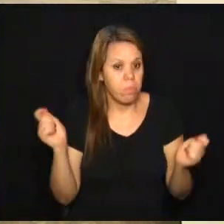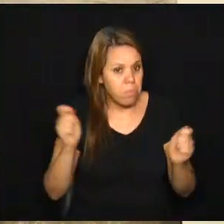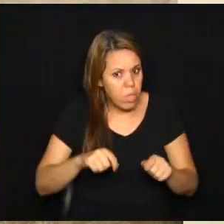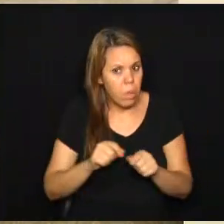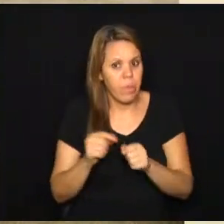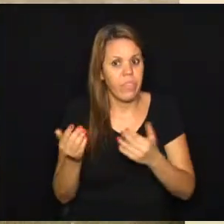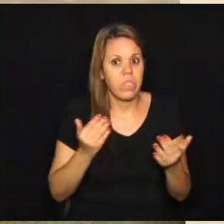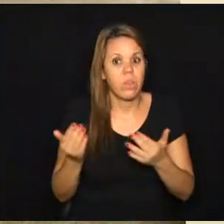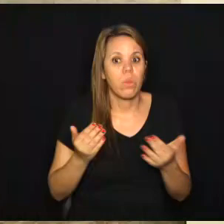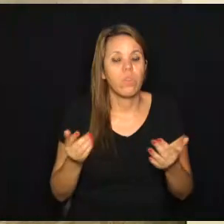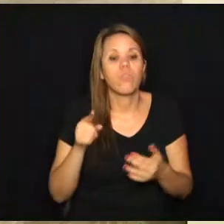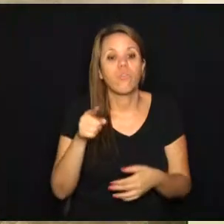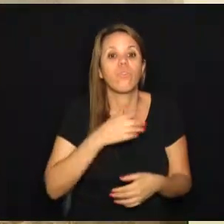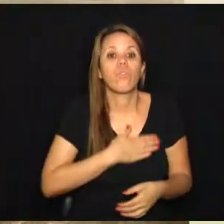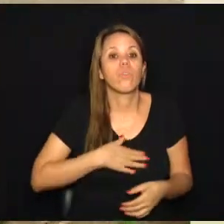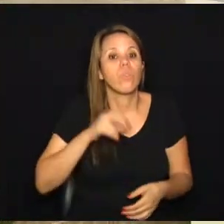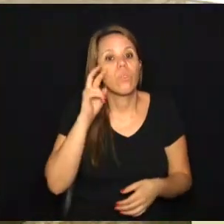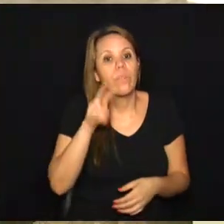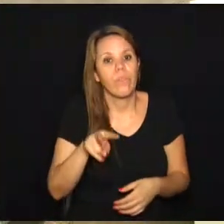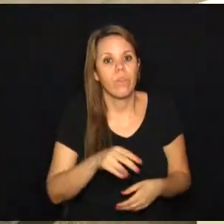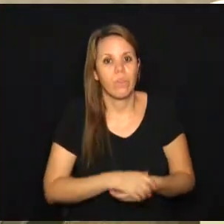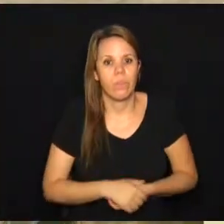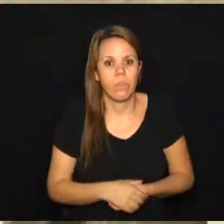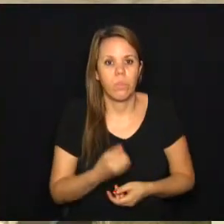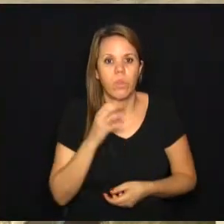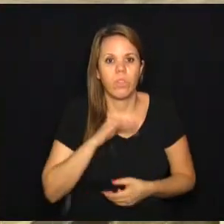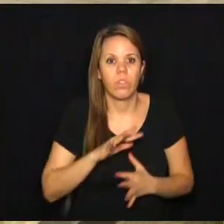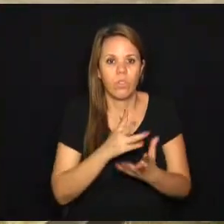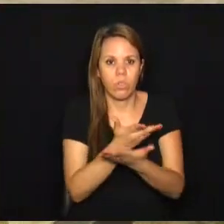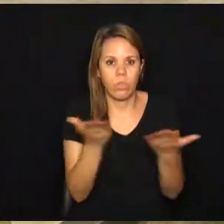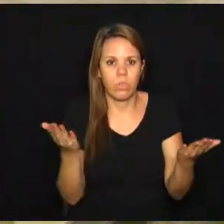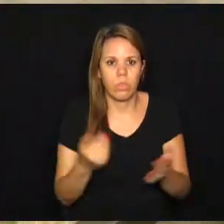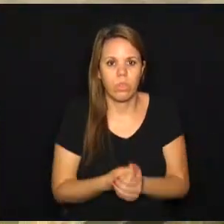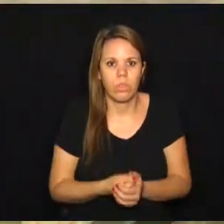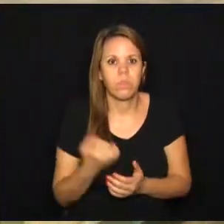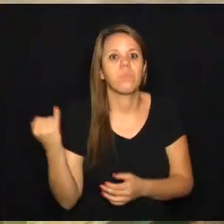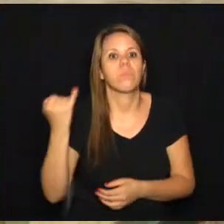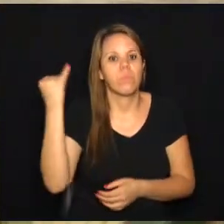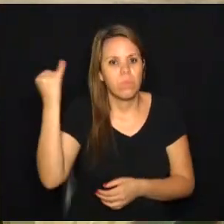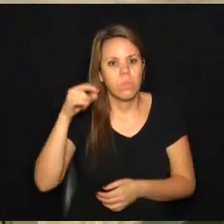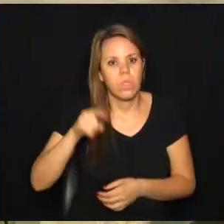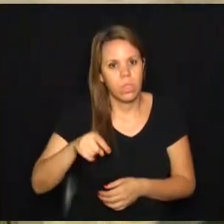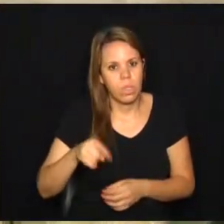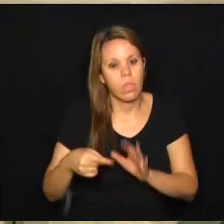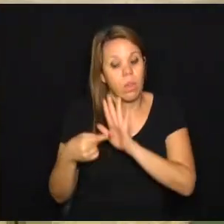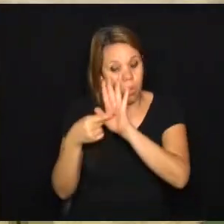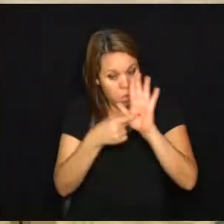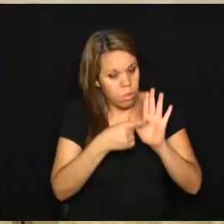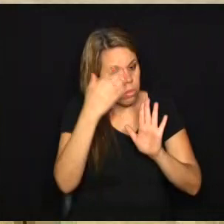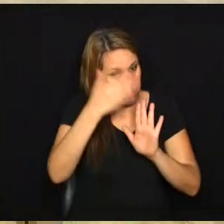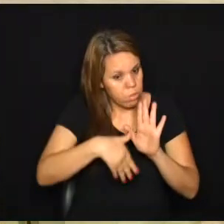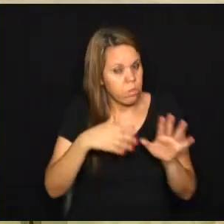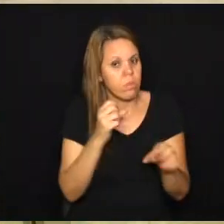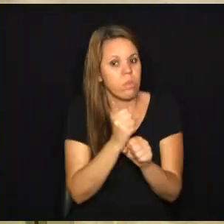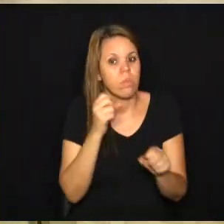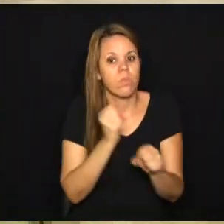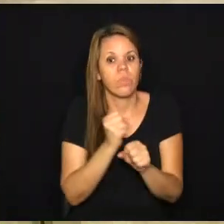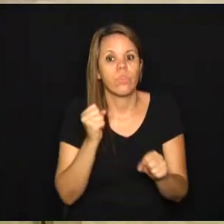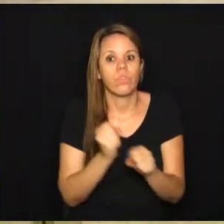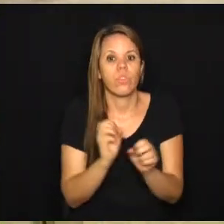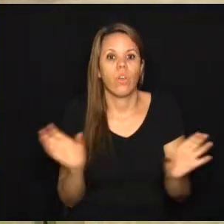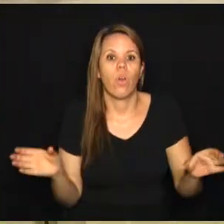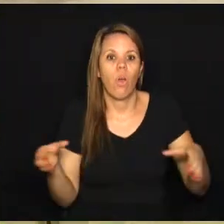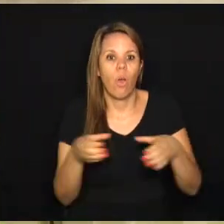fazer um balanço? O senhor gostou do que viu? Boa tarde a todos. É muito importante essa prestação de contas através da